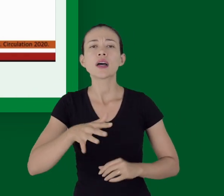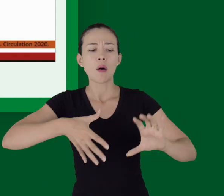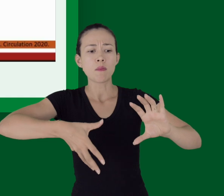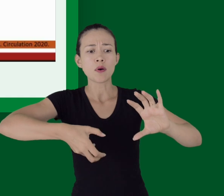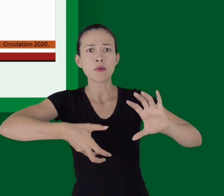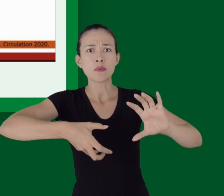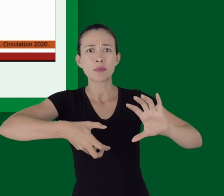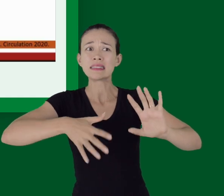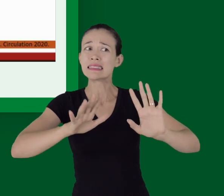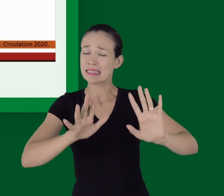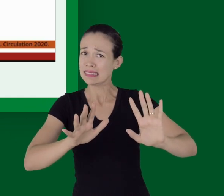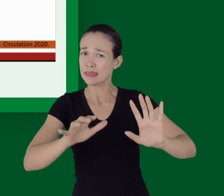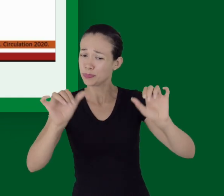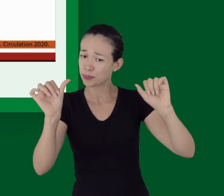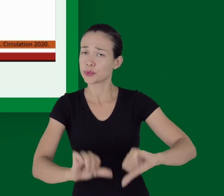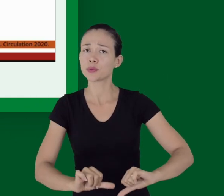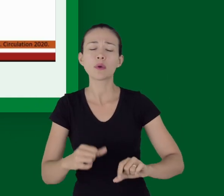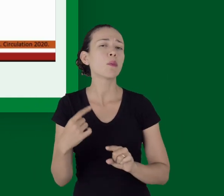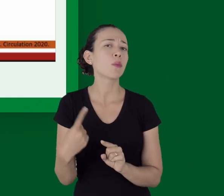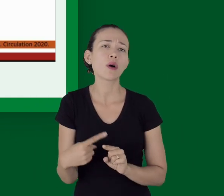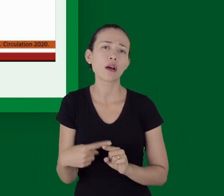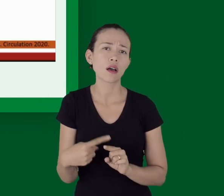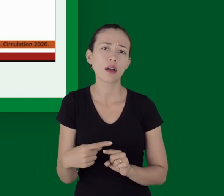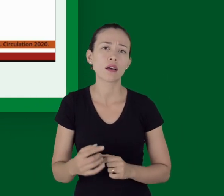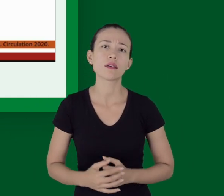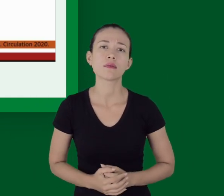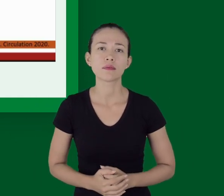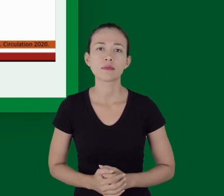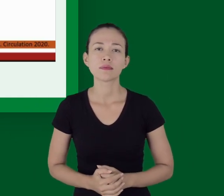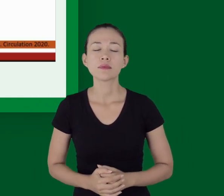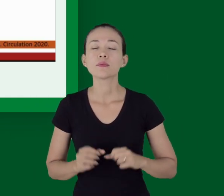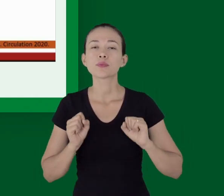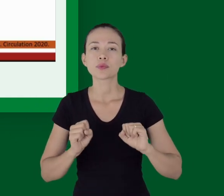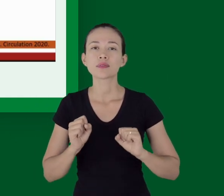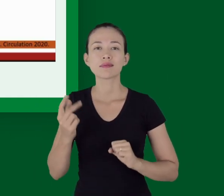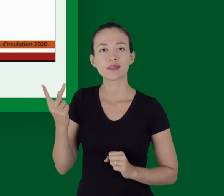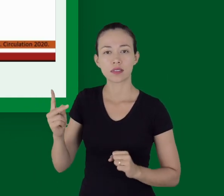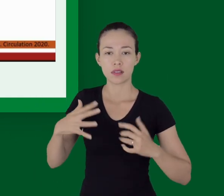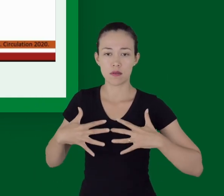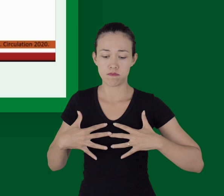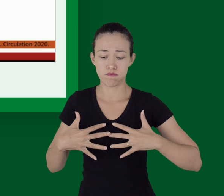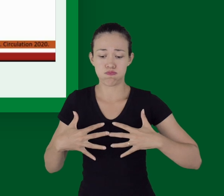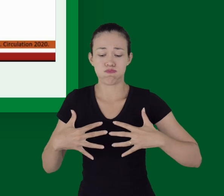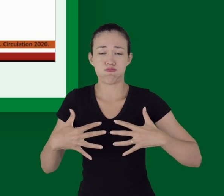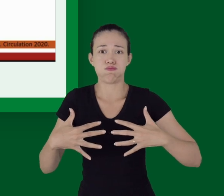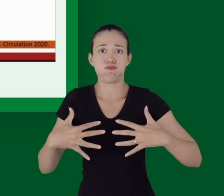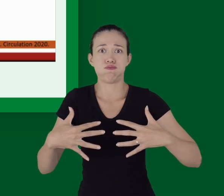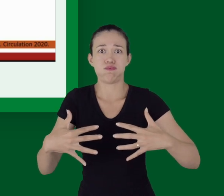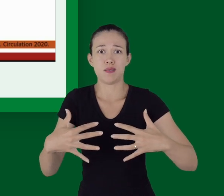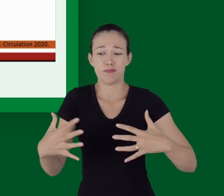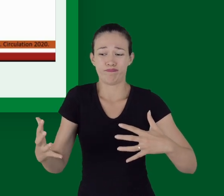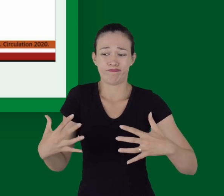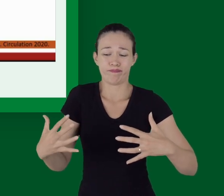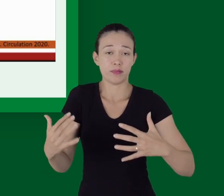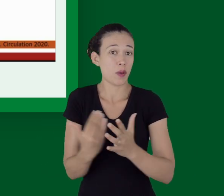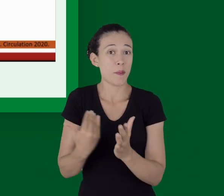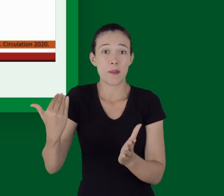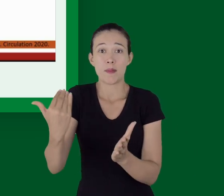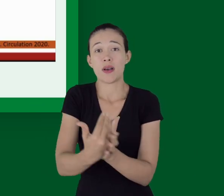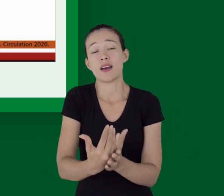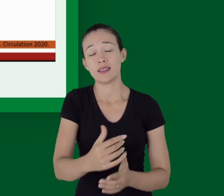Qual o problema da hiperventilação? Se a gente hiperventilar nosso paciente, a gente vai ter um aumento da pressão